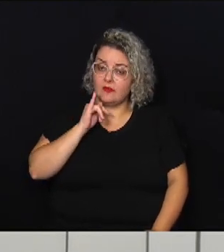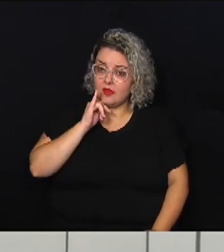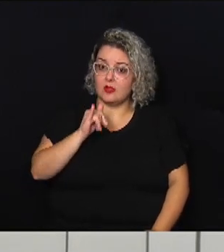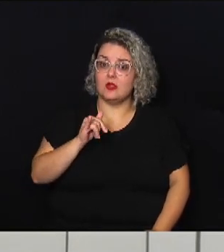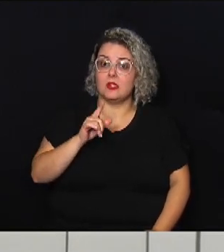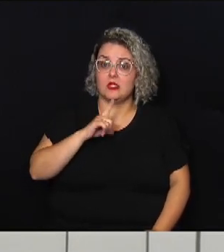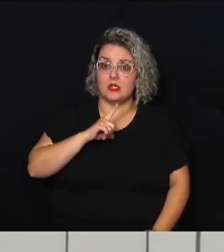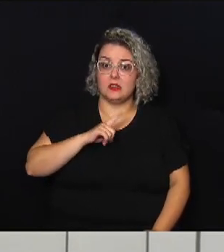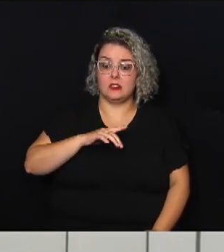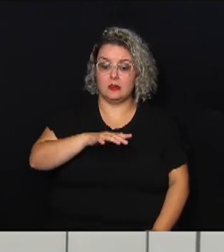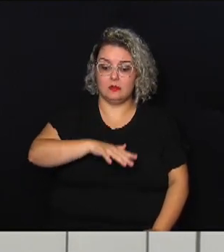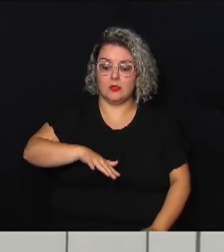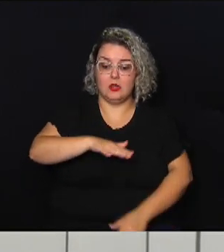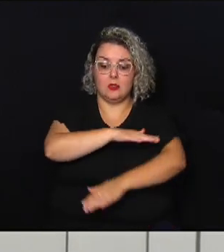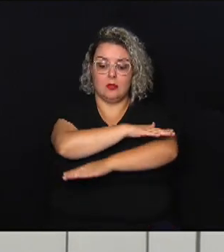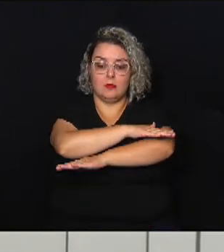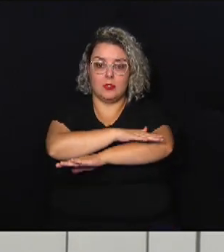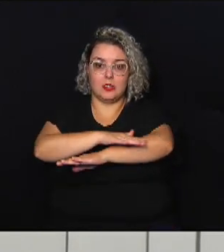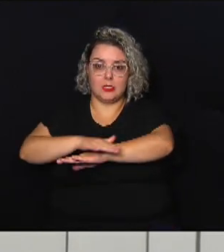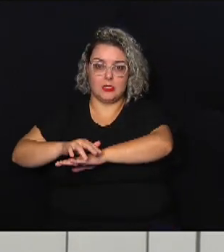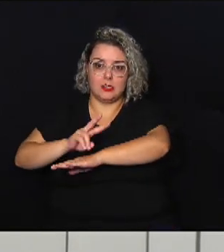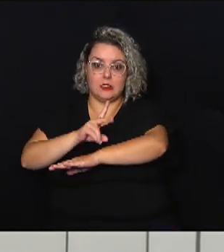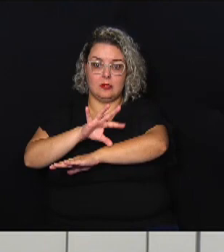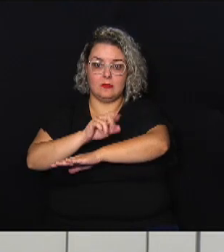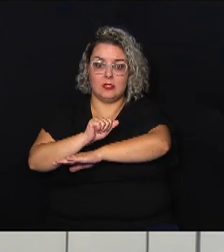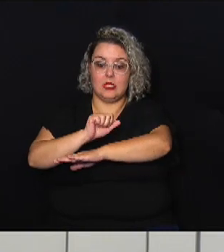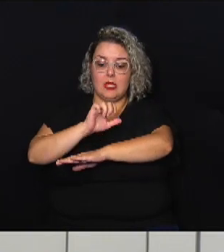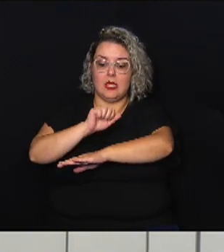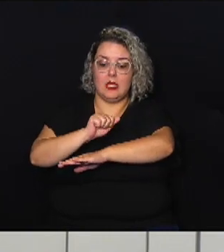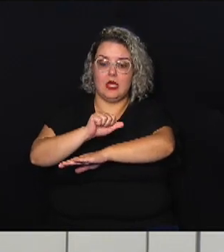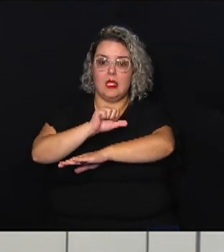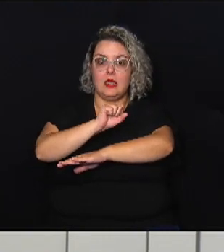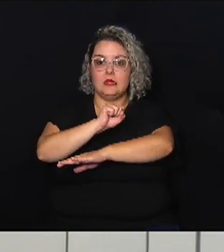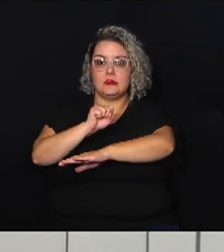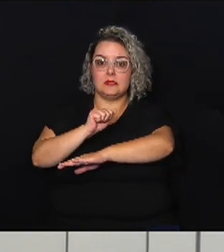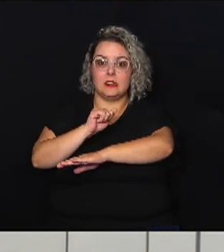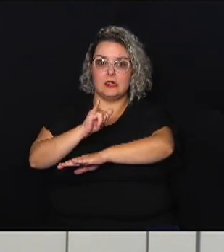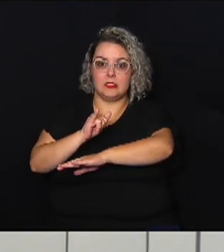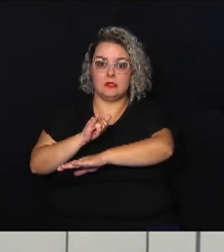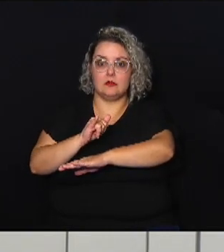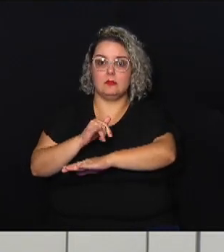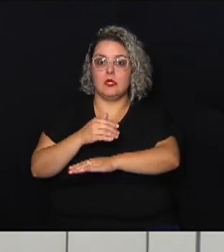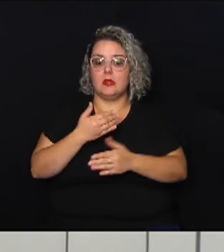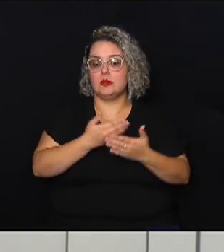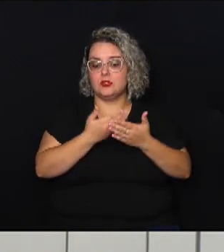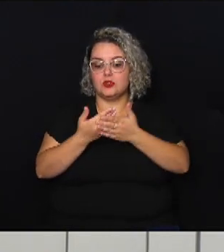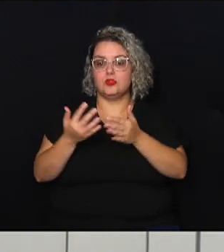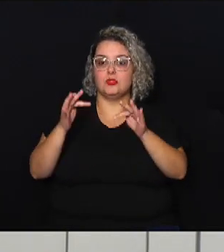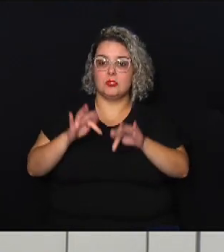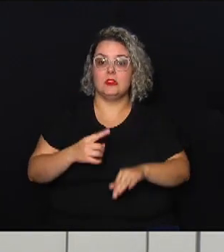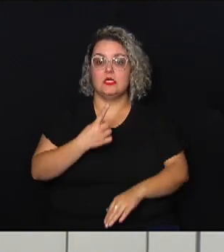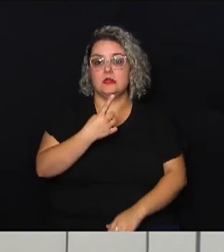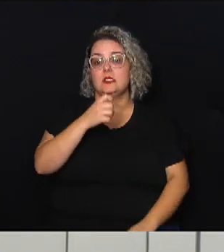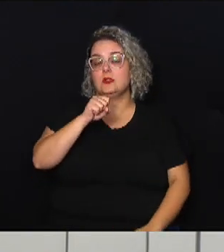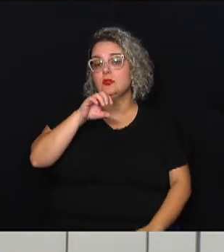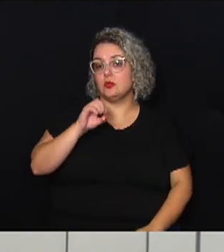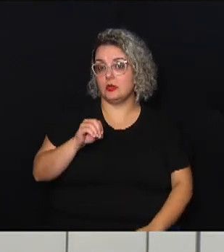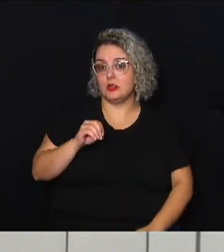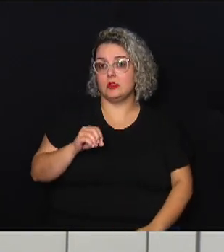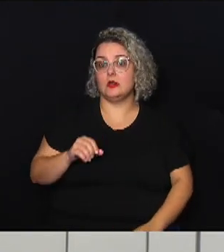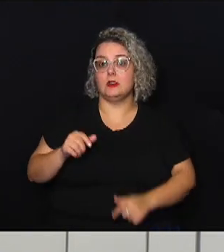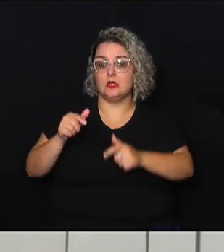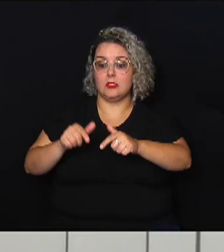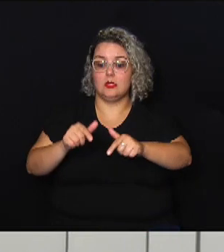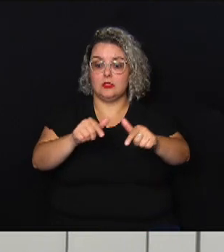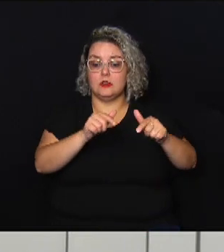área plana reservada na Vila Açaí para entrar na fase final de um estudo e receber 180 unidades habitacionais